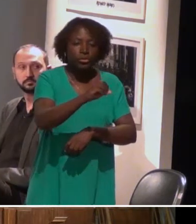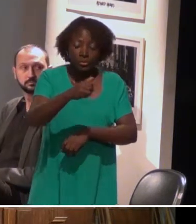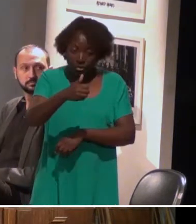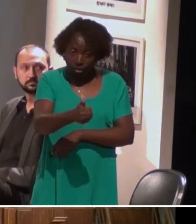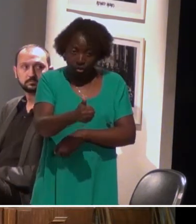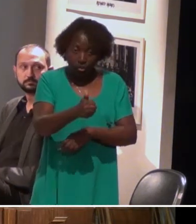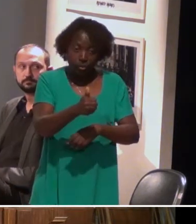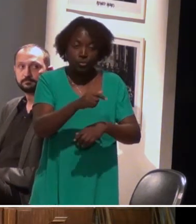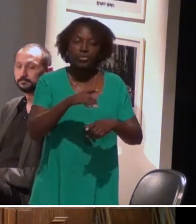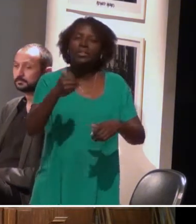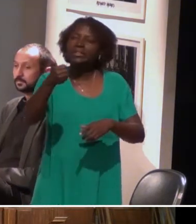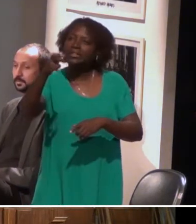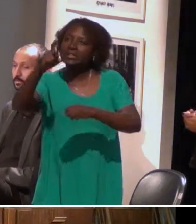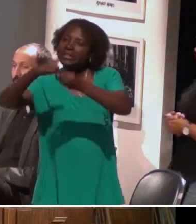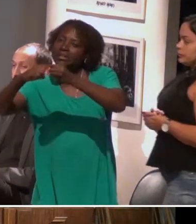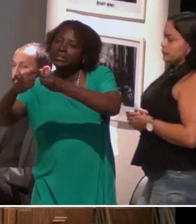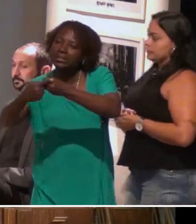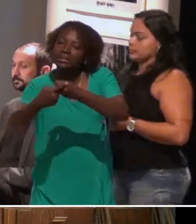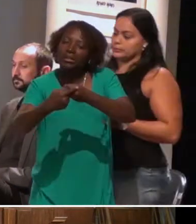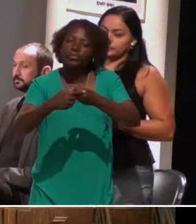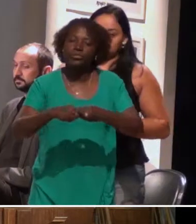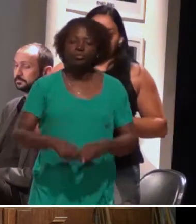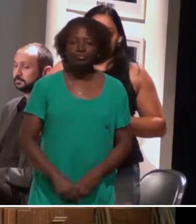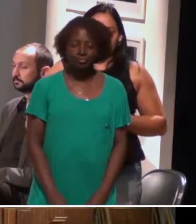15 cidades, eu acho, do Distrito Federal.